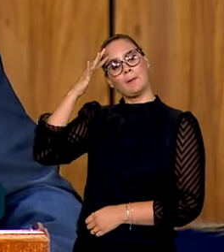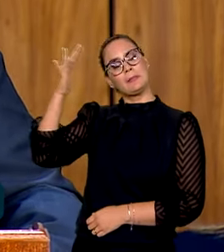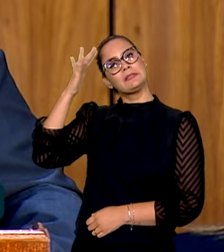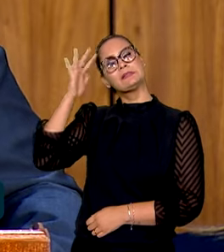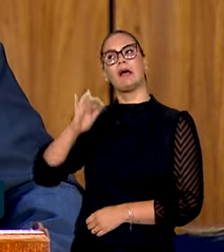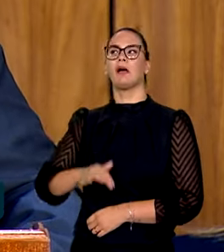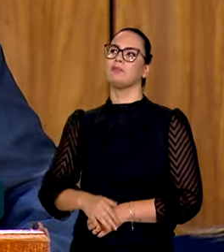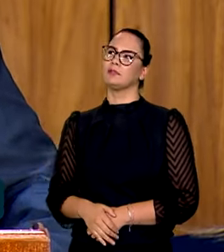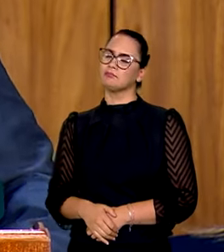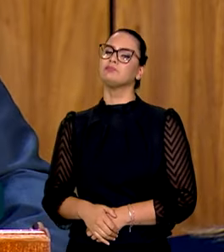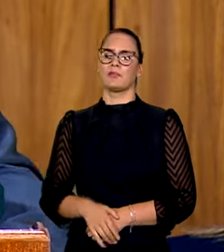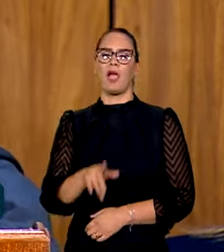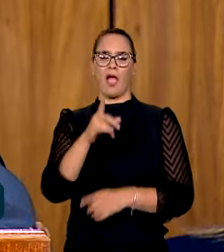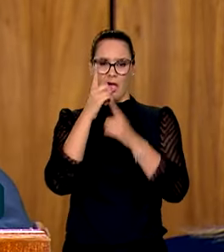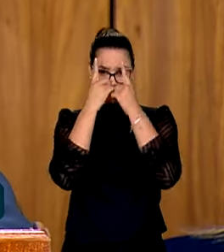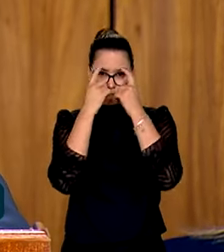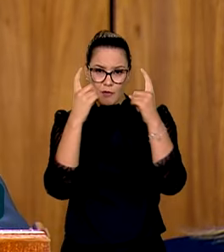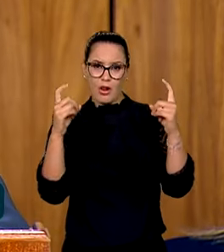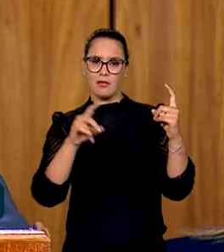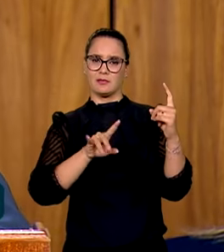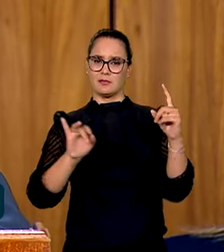que a diminuía a violência.